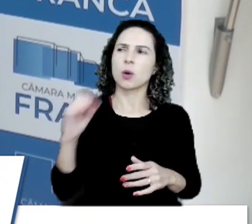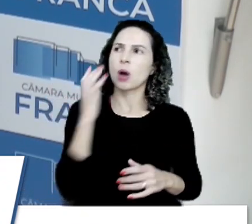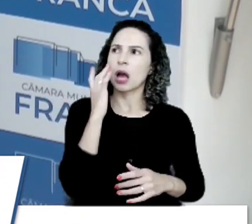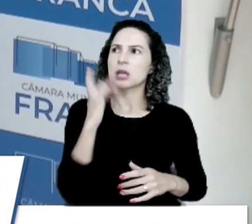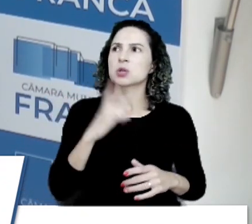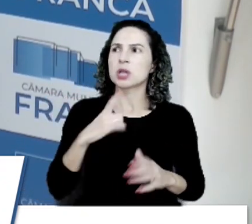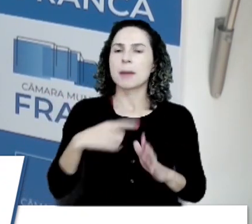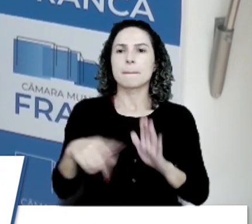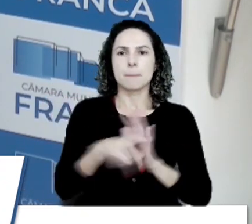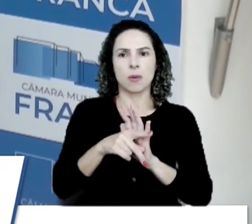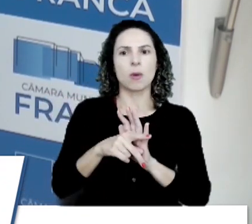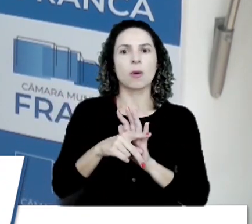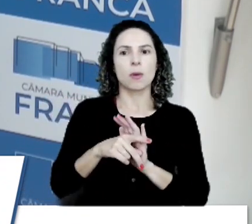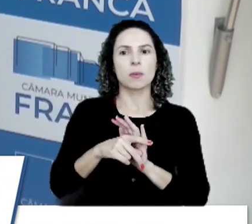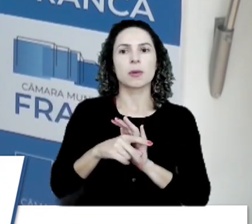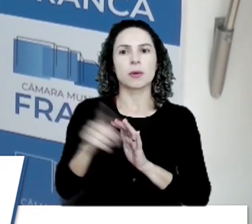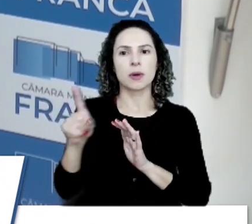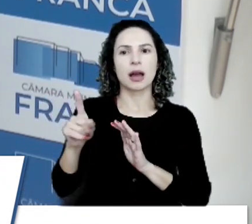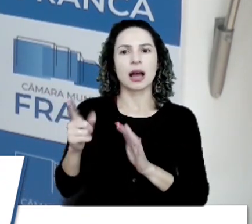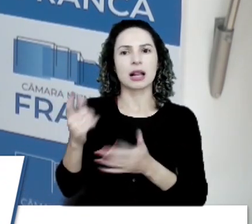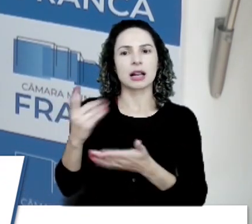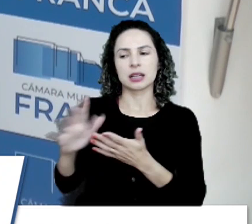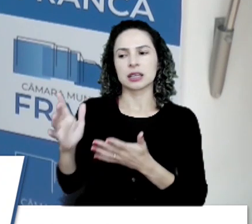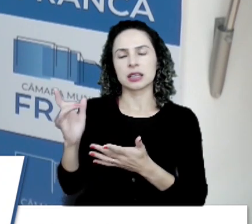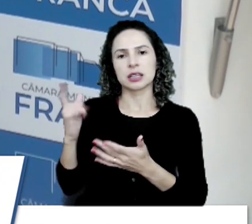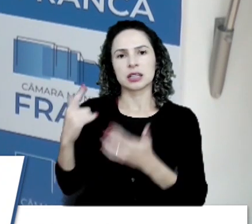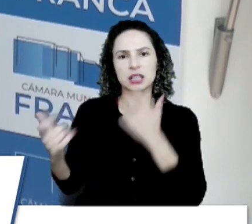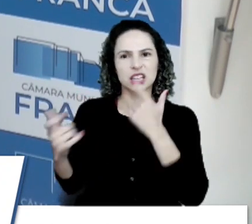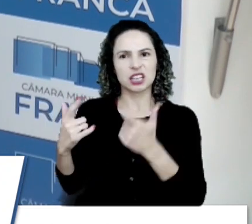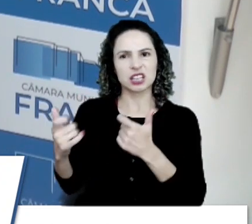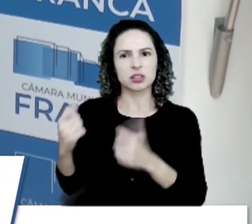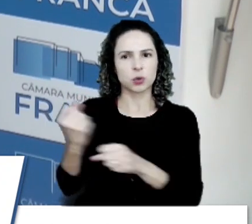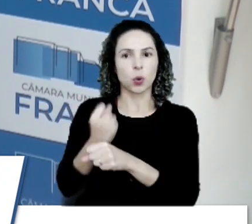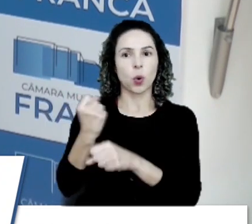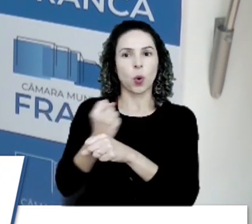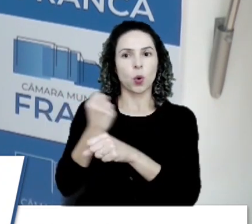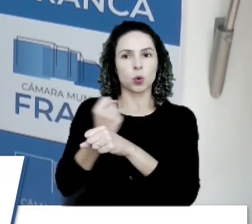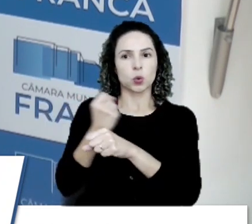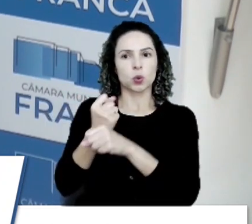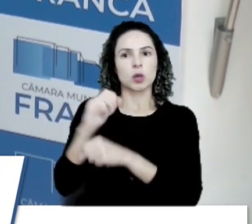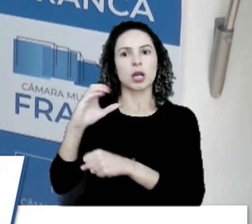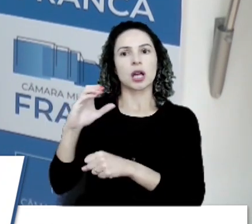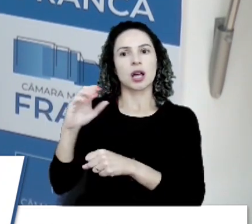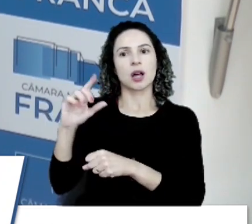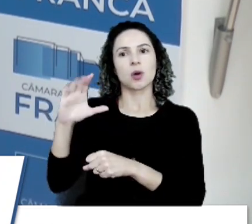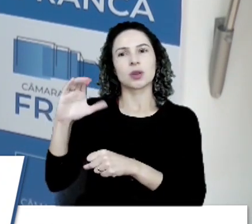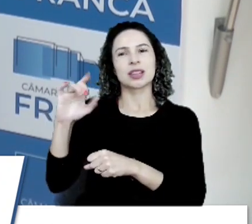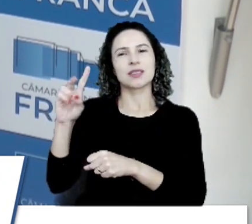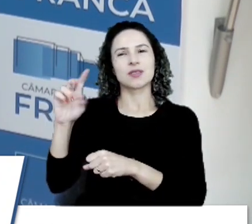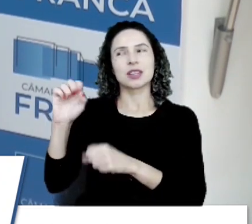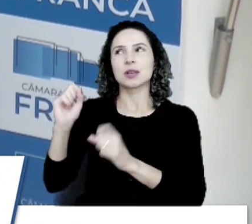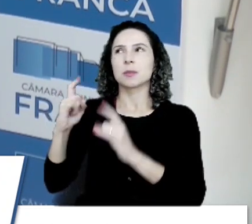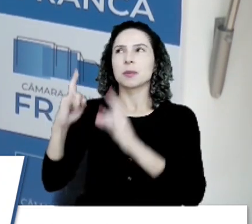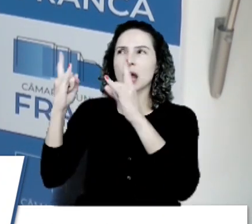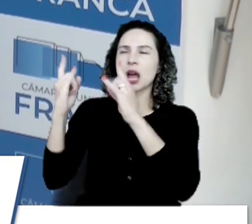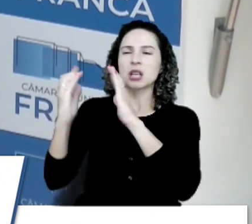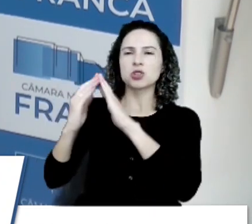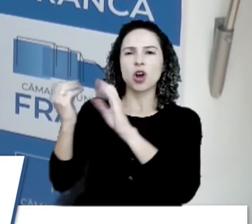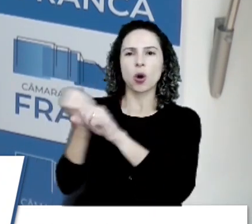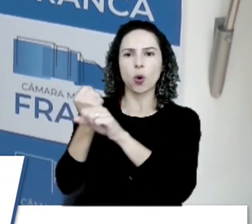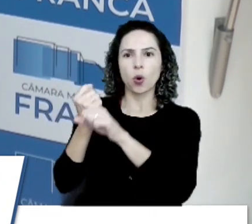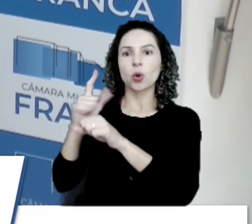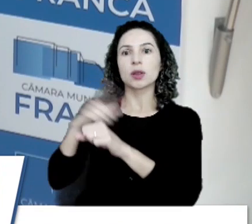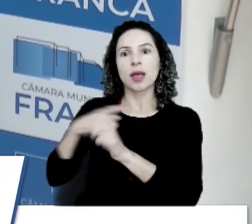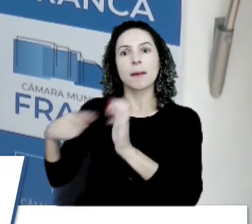próprio para fazer esse descarte de construção civil e também nos ecopontos tem a coleta seletiva.